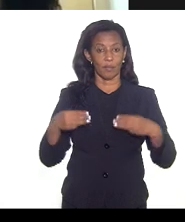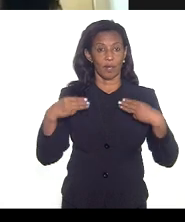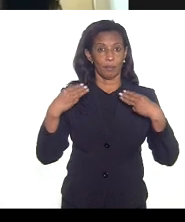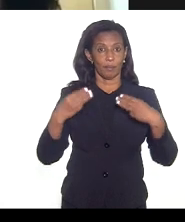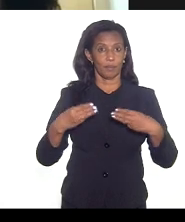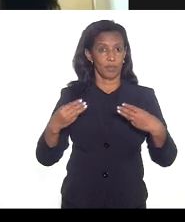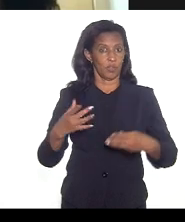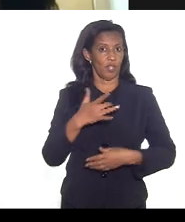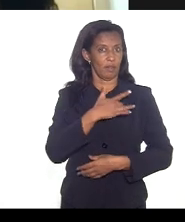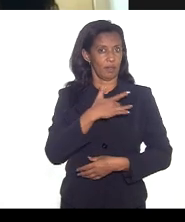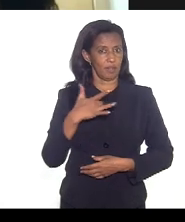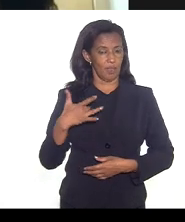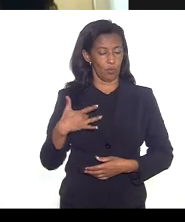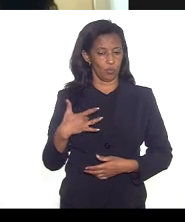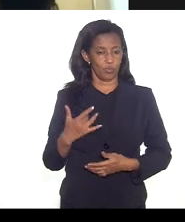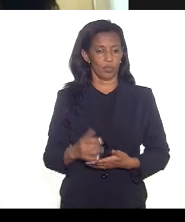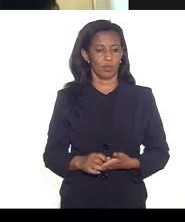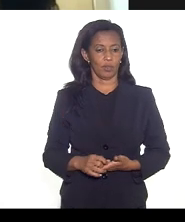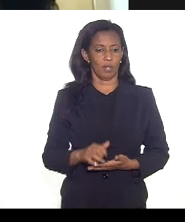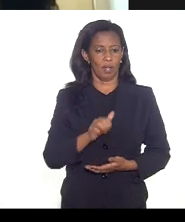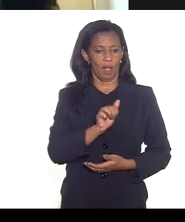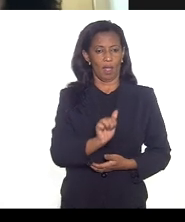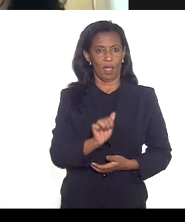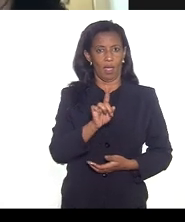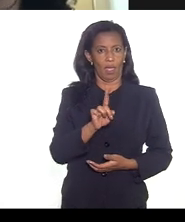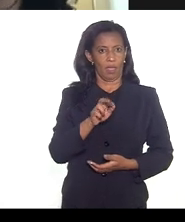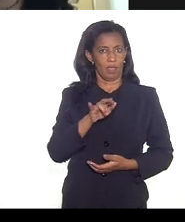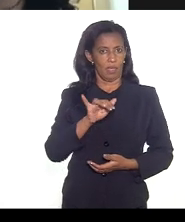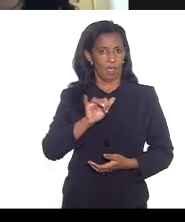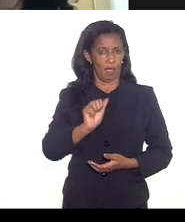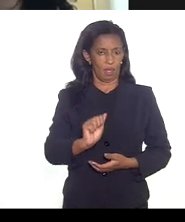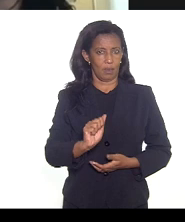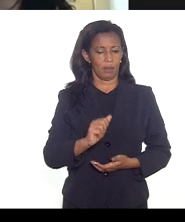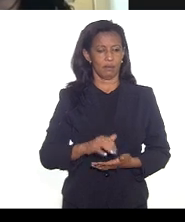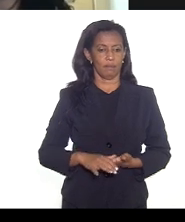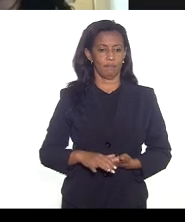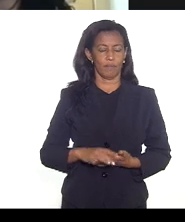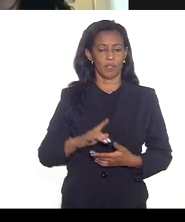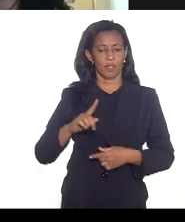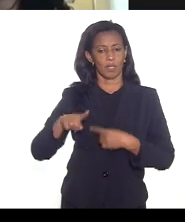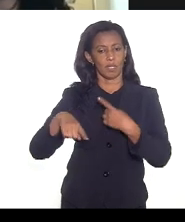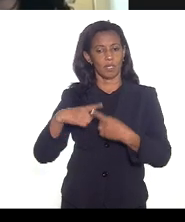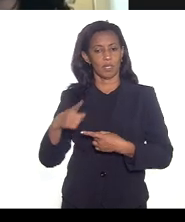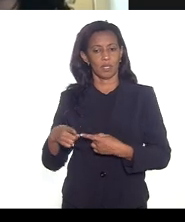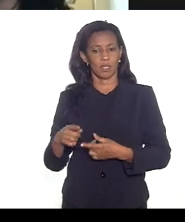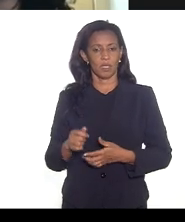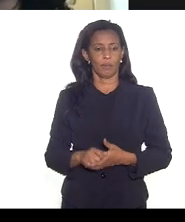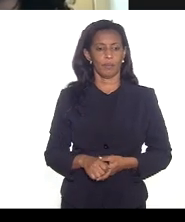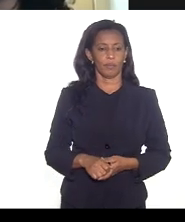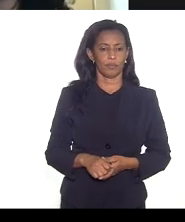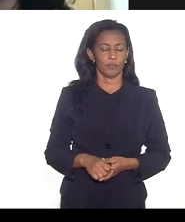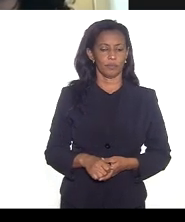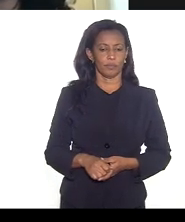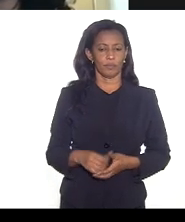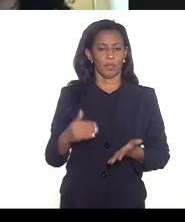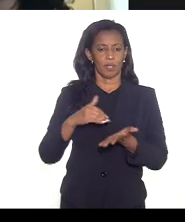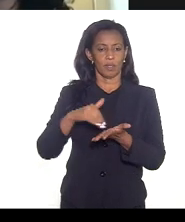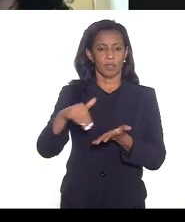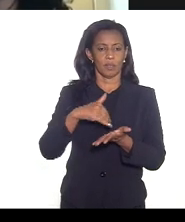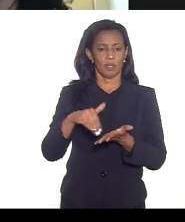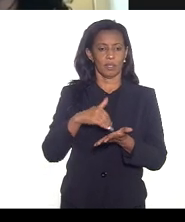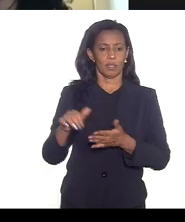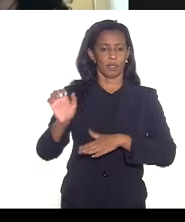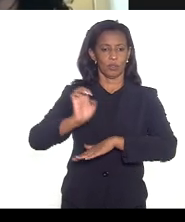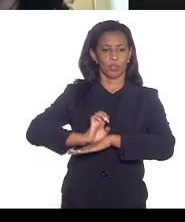Saúde na figura da doutora Adélia Quadros e em seguida né ao Secretaria